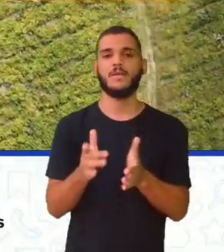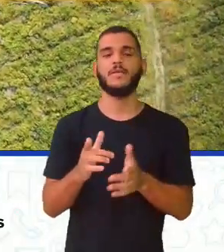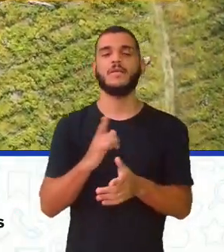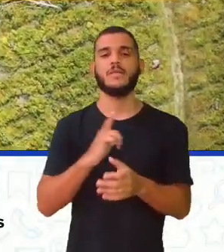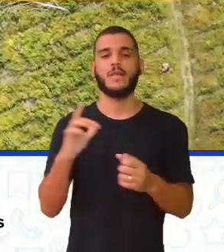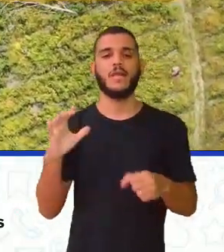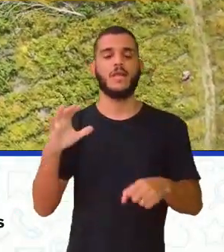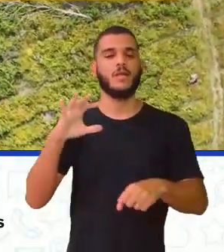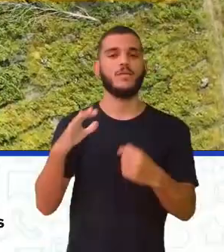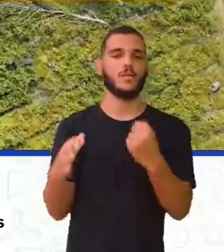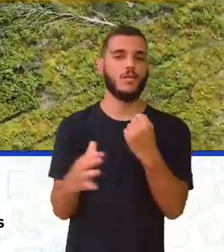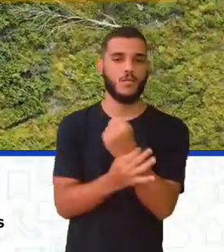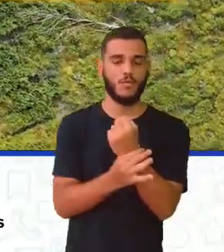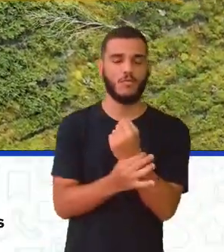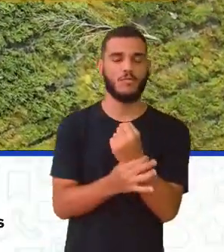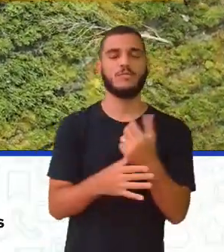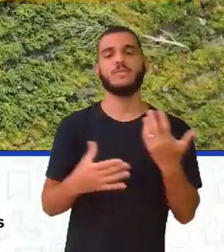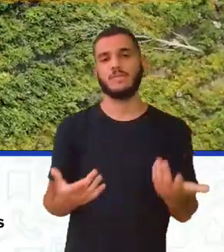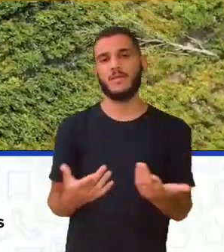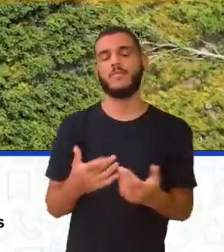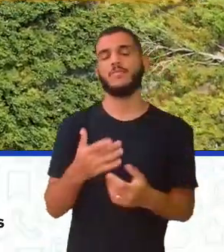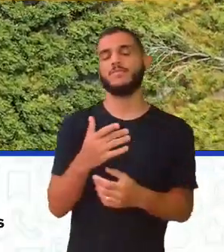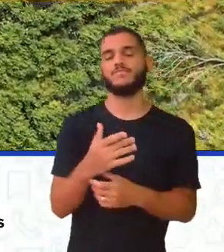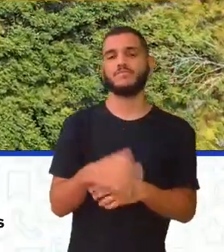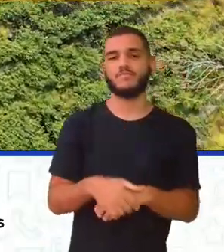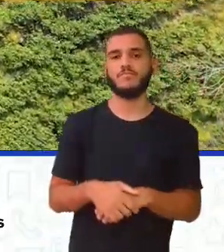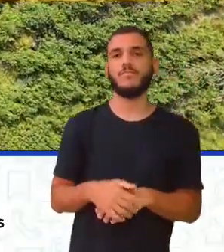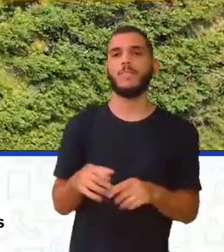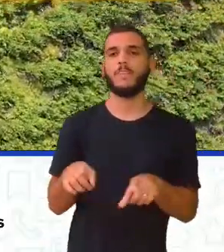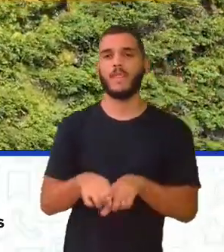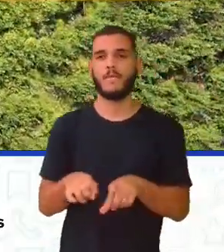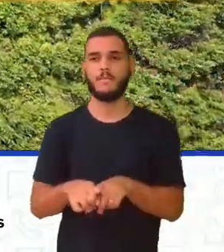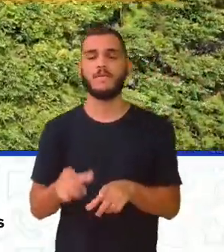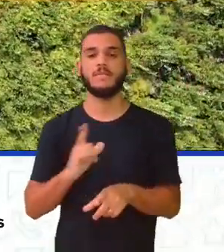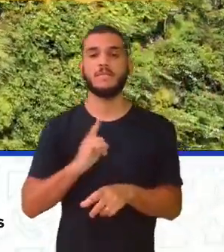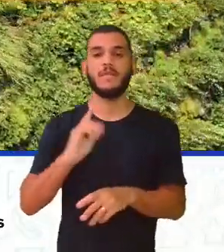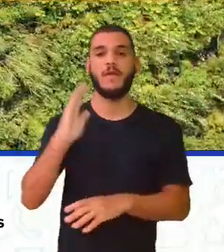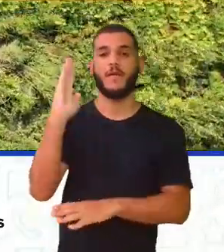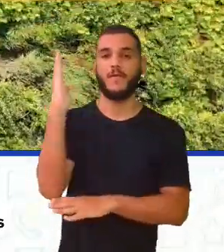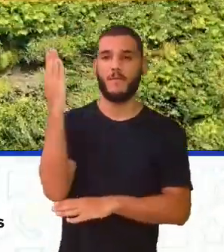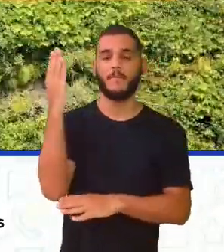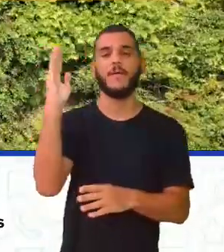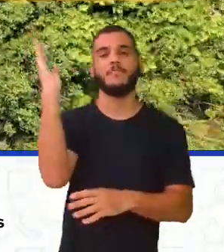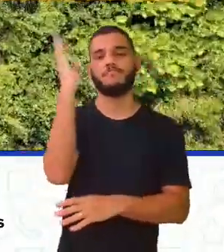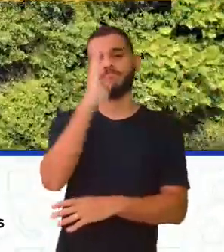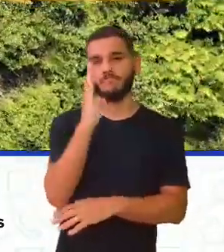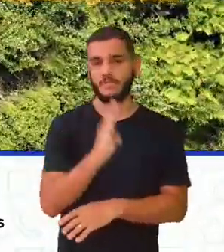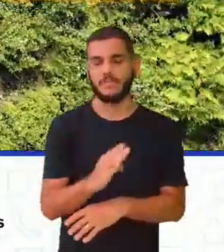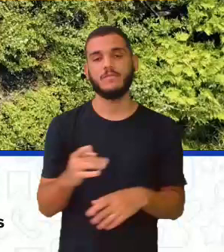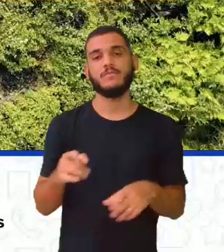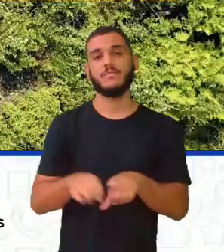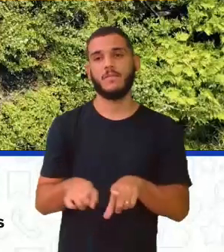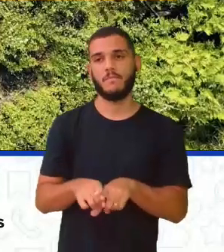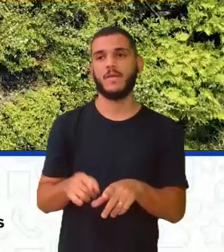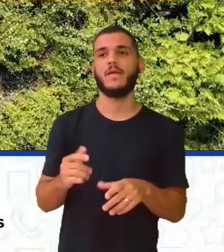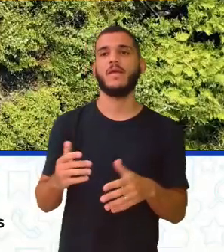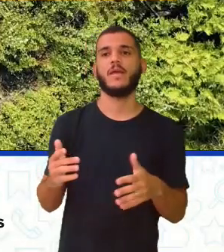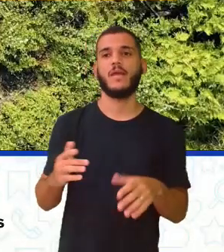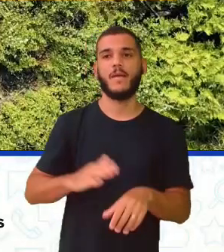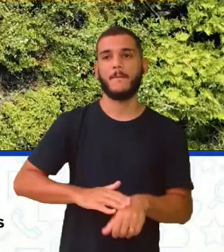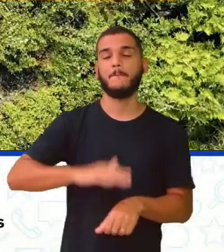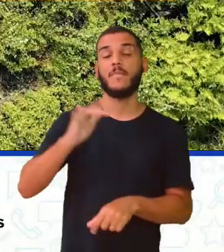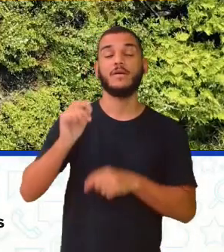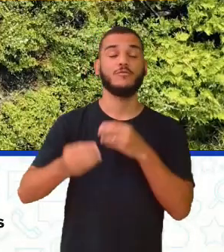português ali desmatou a exploração do pau-brasil, mas se intensificou ainda mais com o processo aí